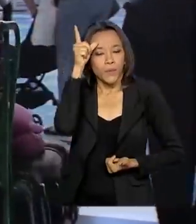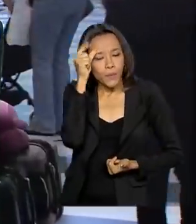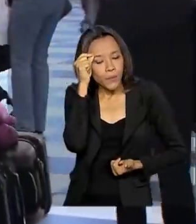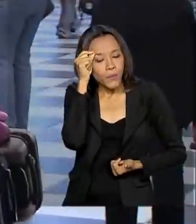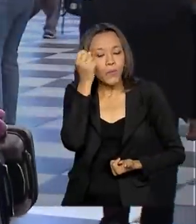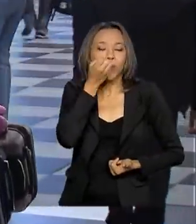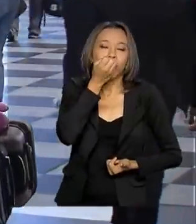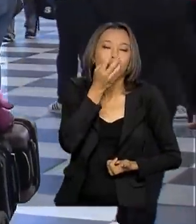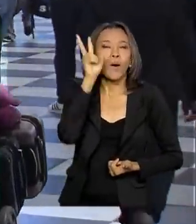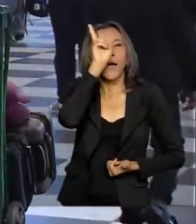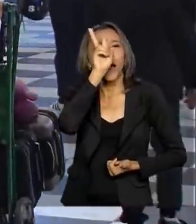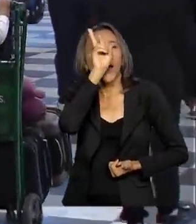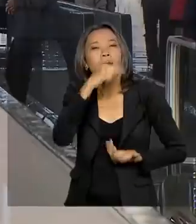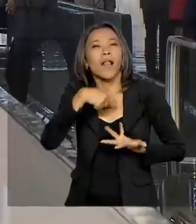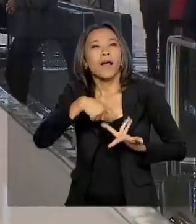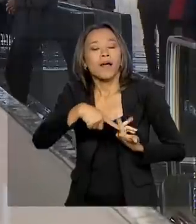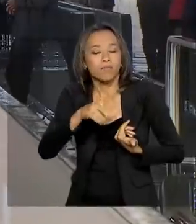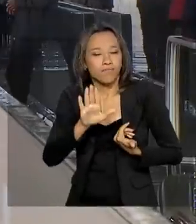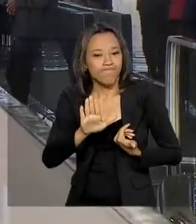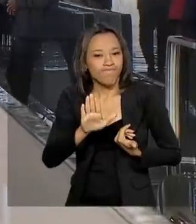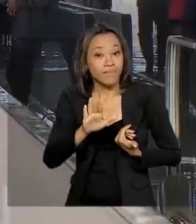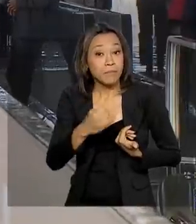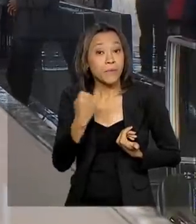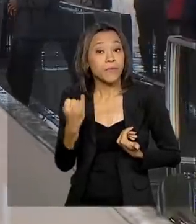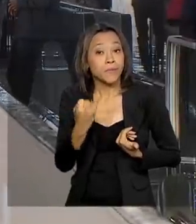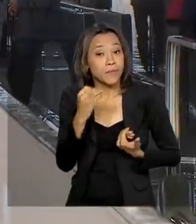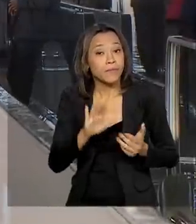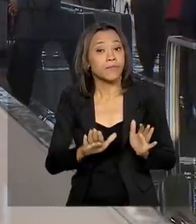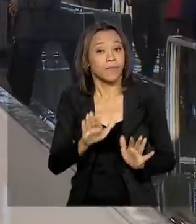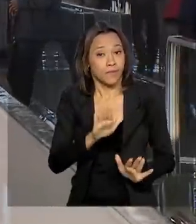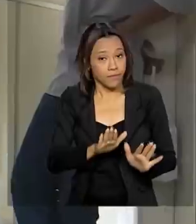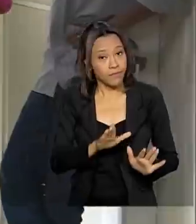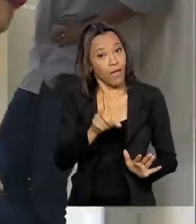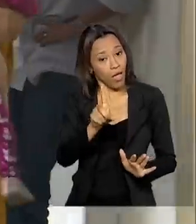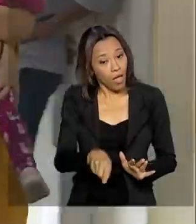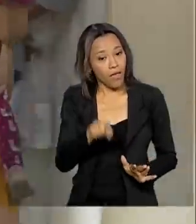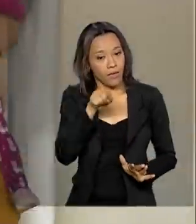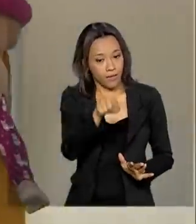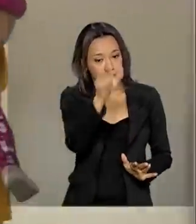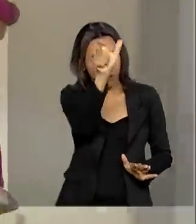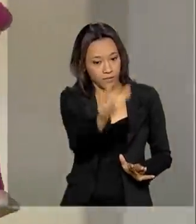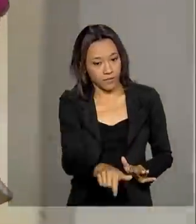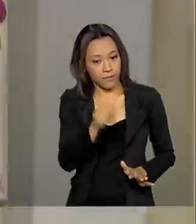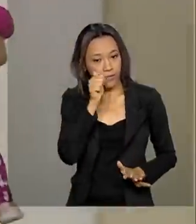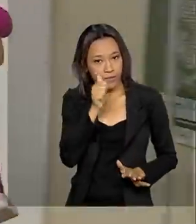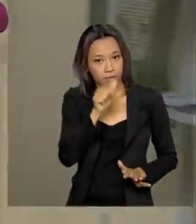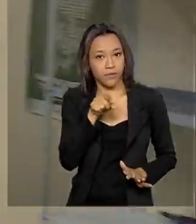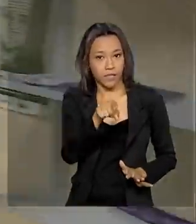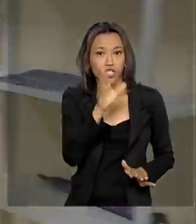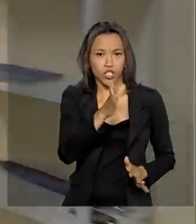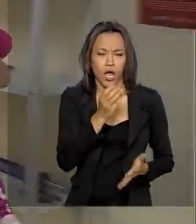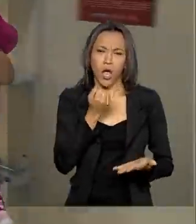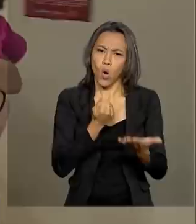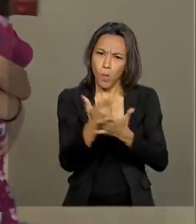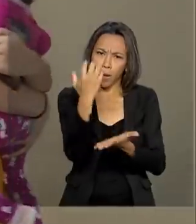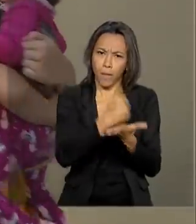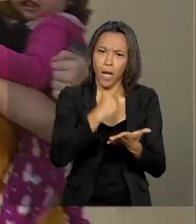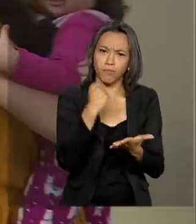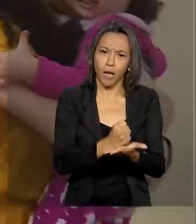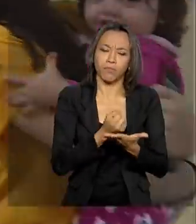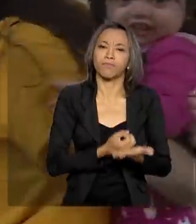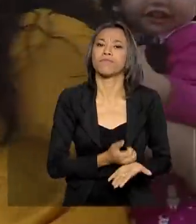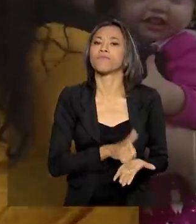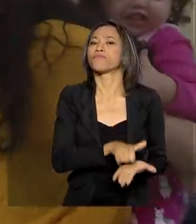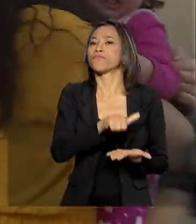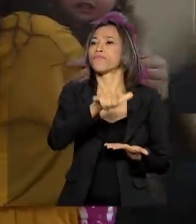recordações, é importante tomar alguns cuidados. E foi o que fez Jéssica. Ela já está com as passagens compradas para